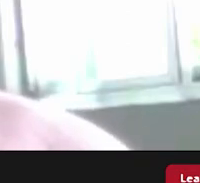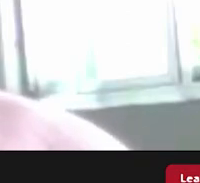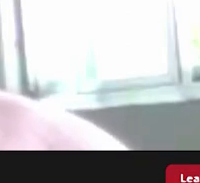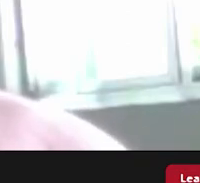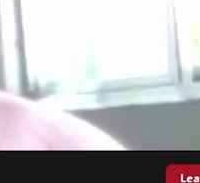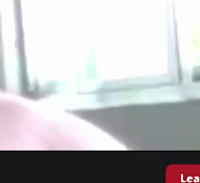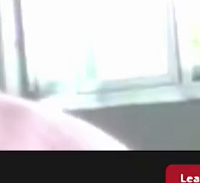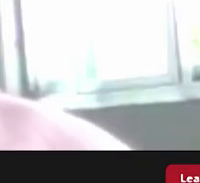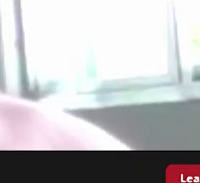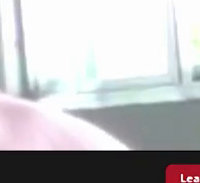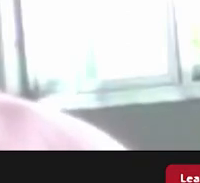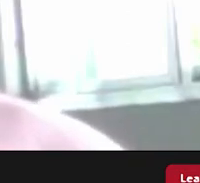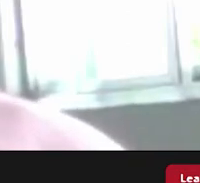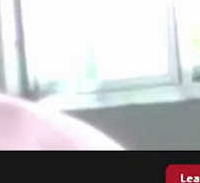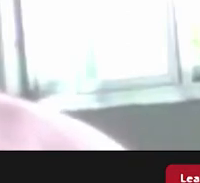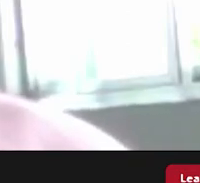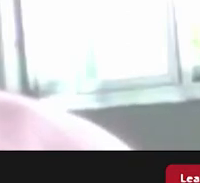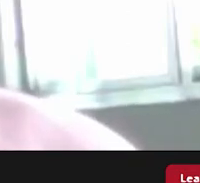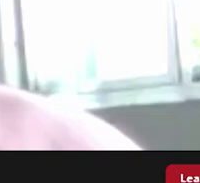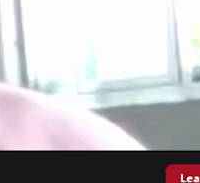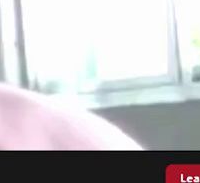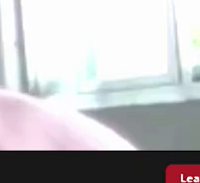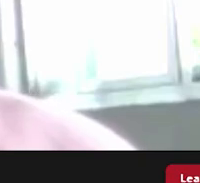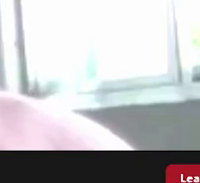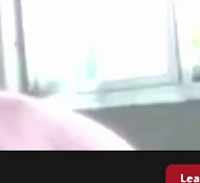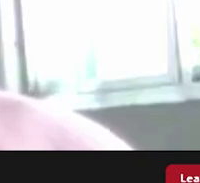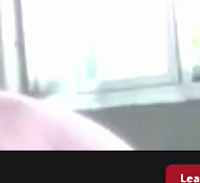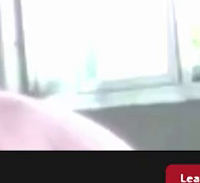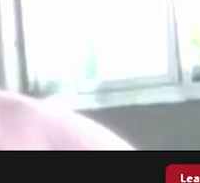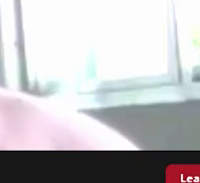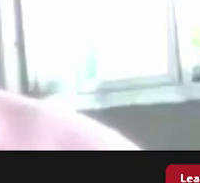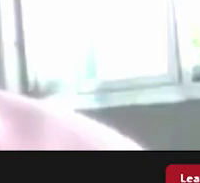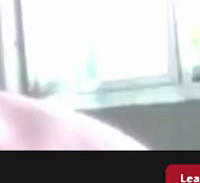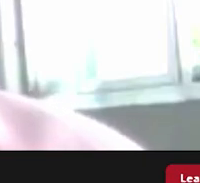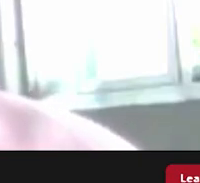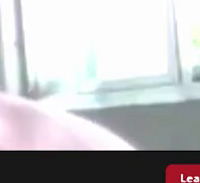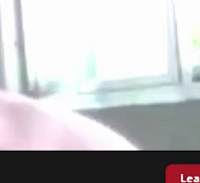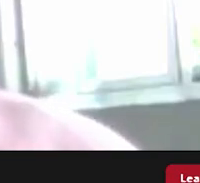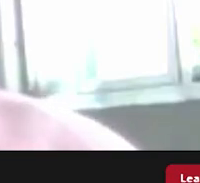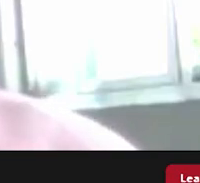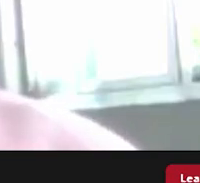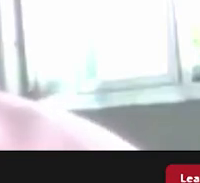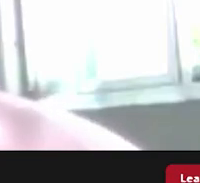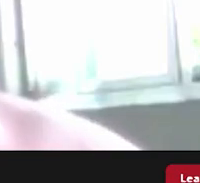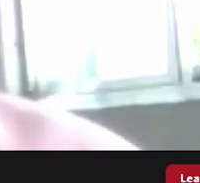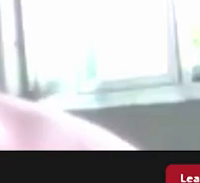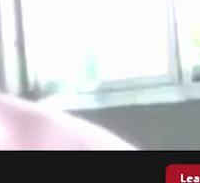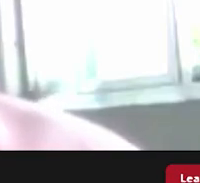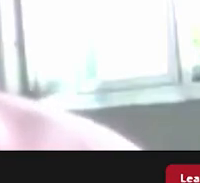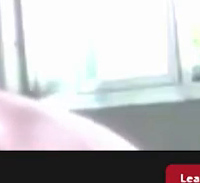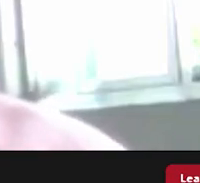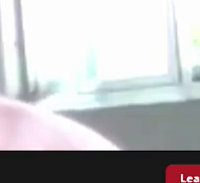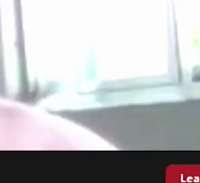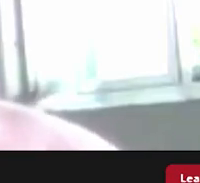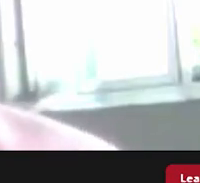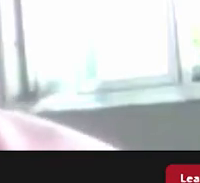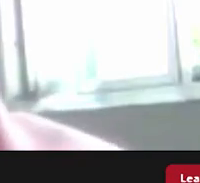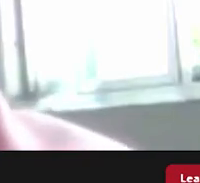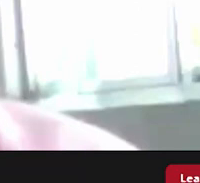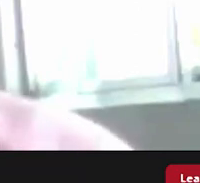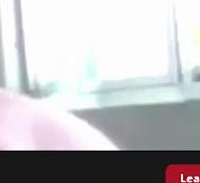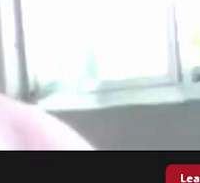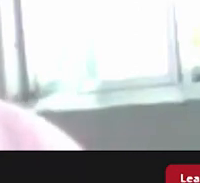falar do Rio antes do Rio e de uma perspectiva de ocupação dos nossos espaços que